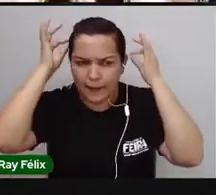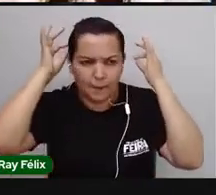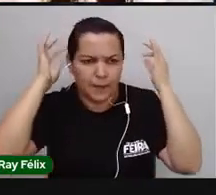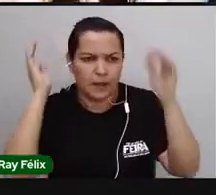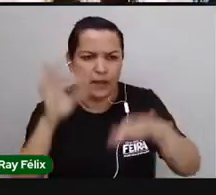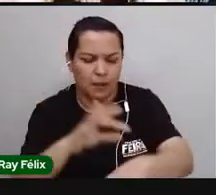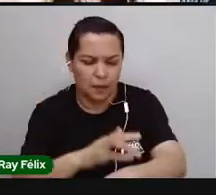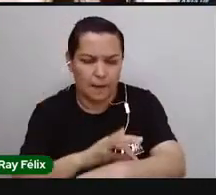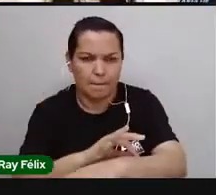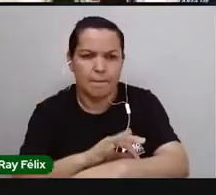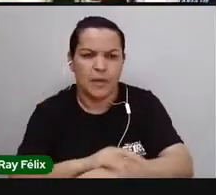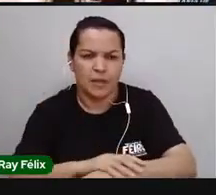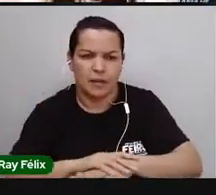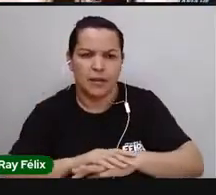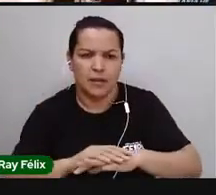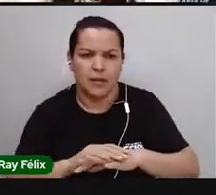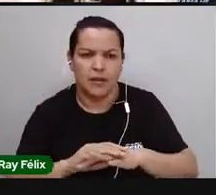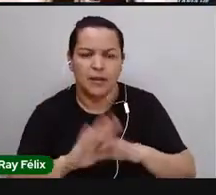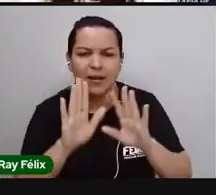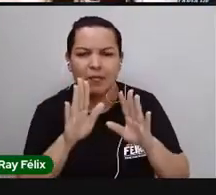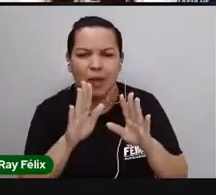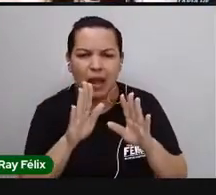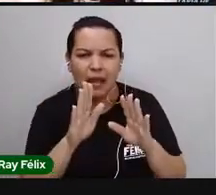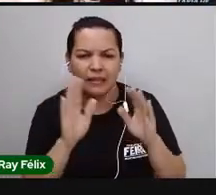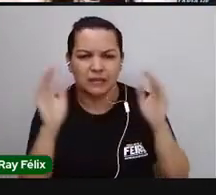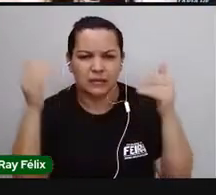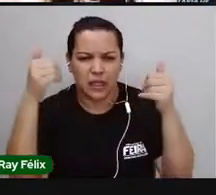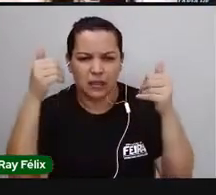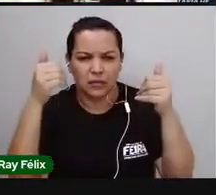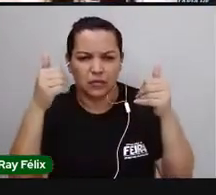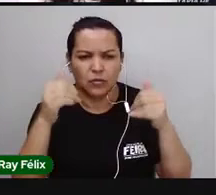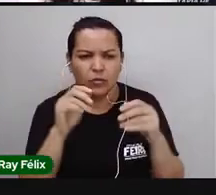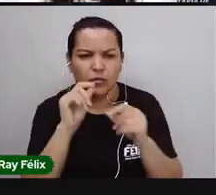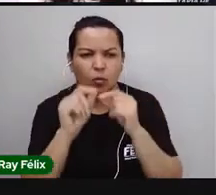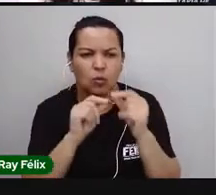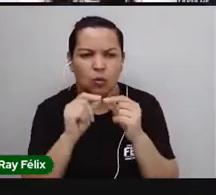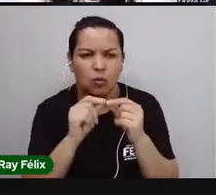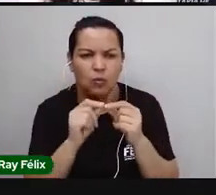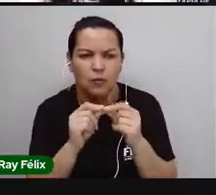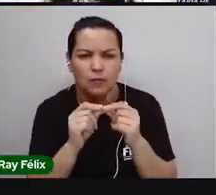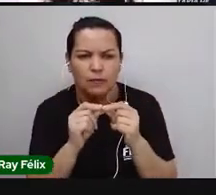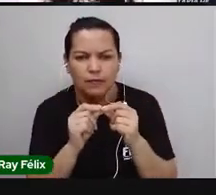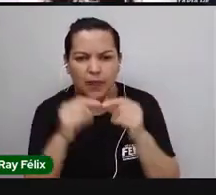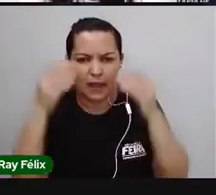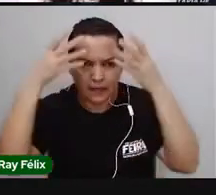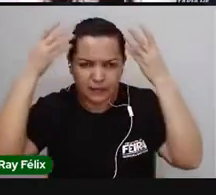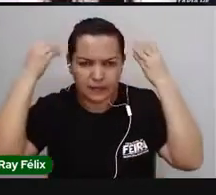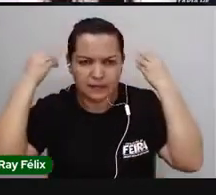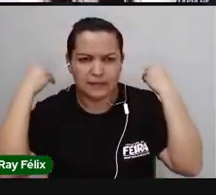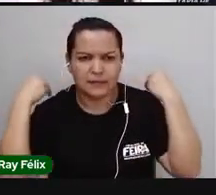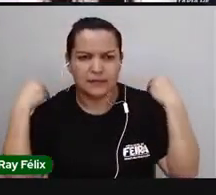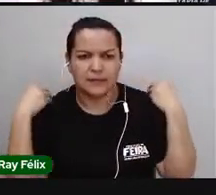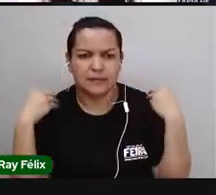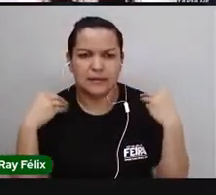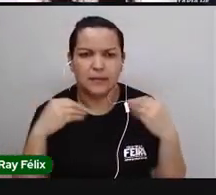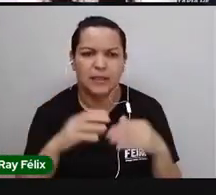pele. E aí, se a gente fosse aprofundando um pouquinho mais, se a gente fosse tirando os cabelos,